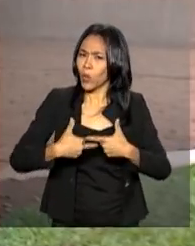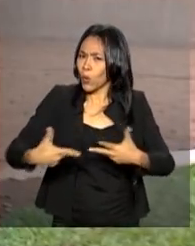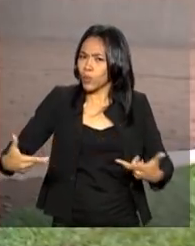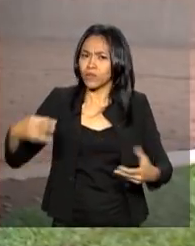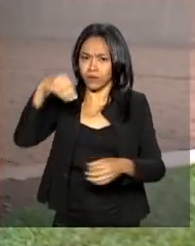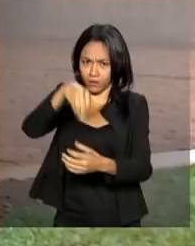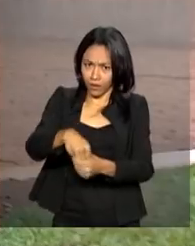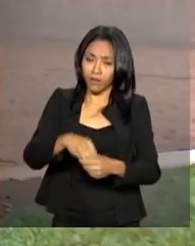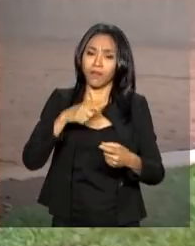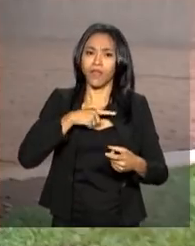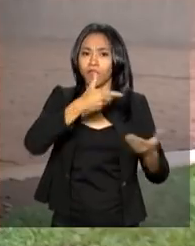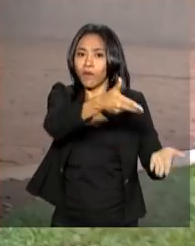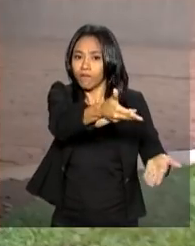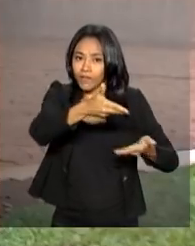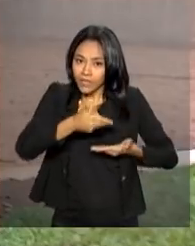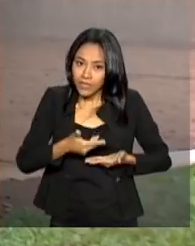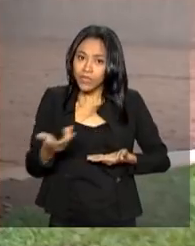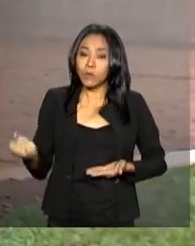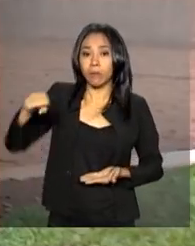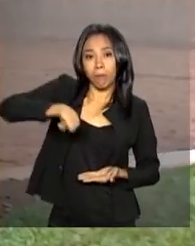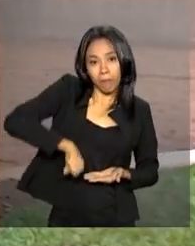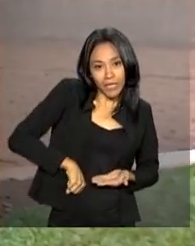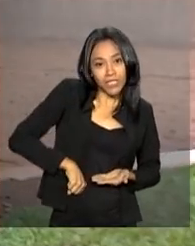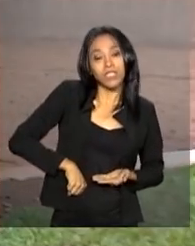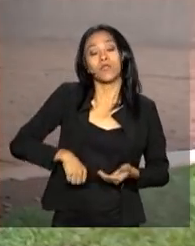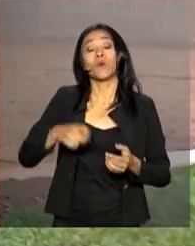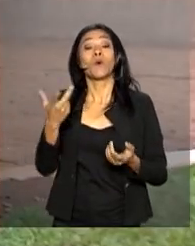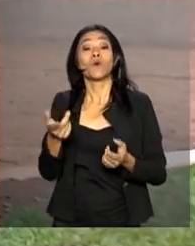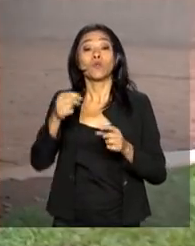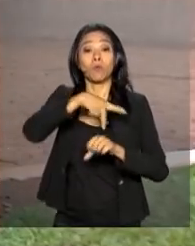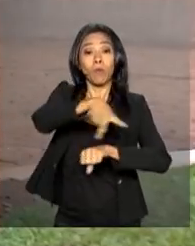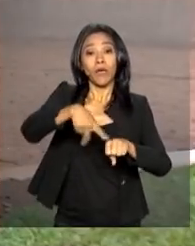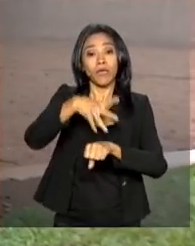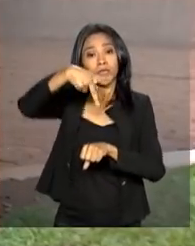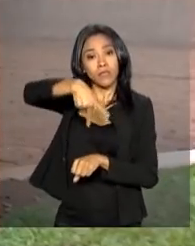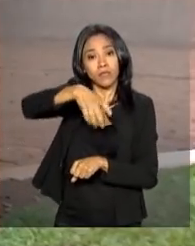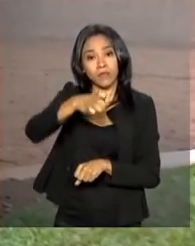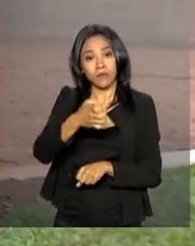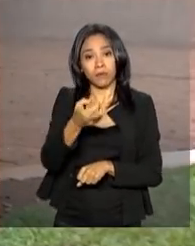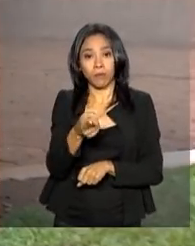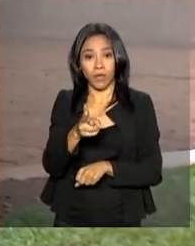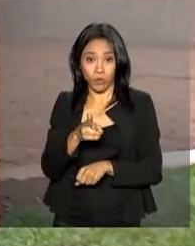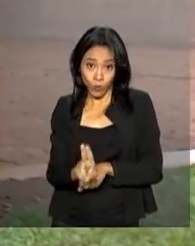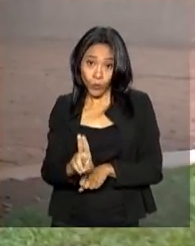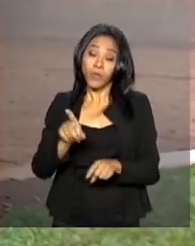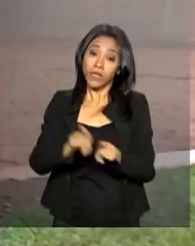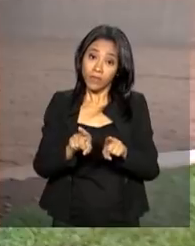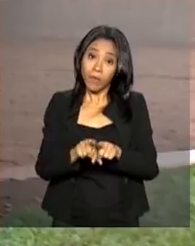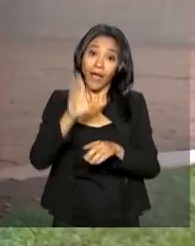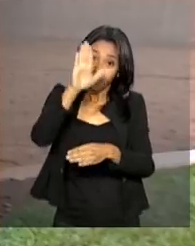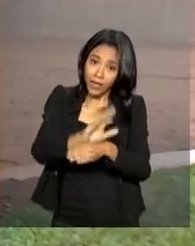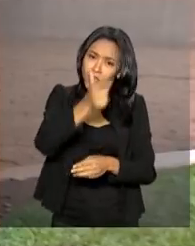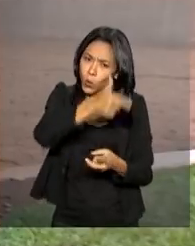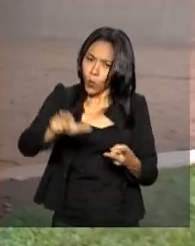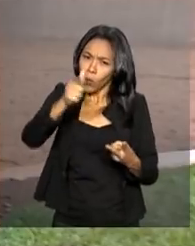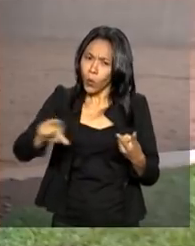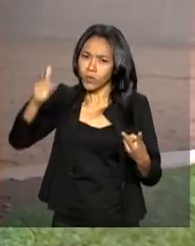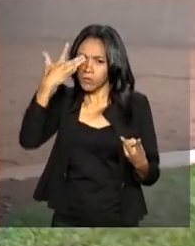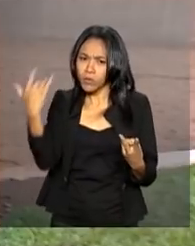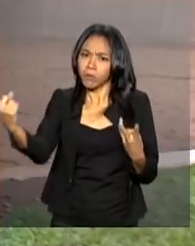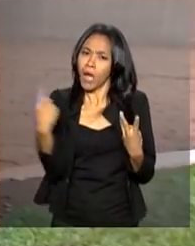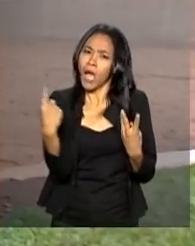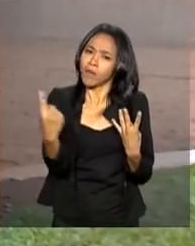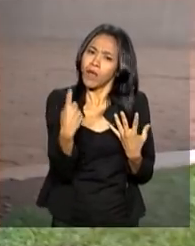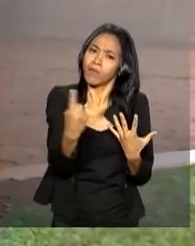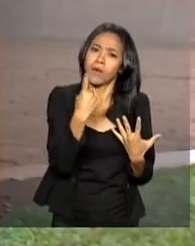recebeu uma visita de cortesia do embaixador do Peru no Brasil e, à tarde, deve receber outras autoridades. Mas, durante todo o dia, a equipe de